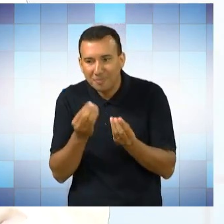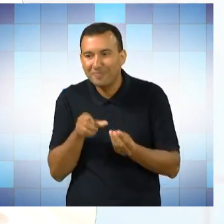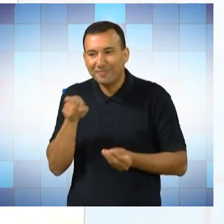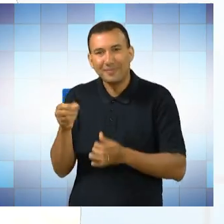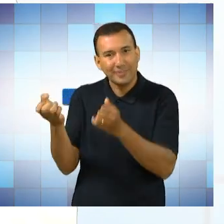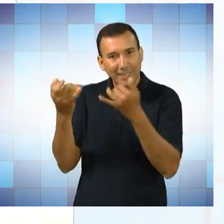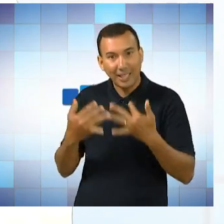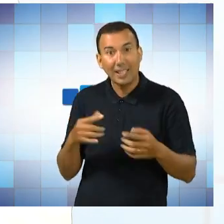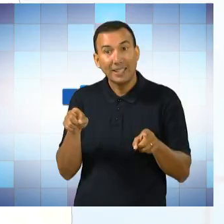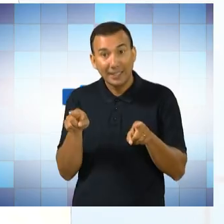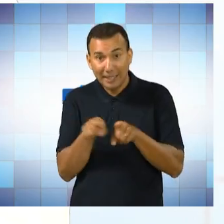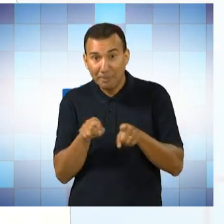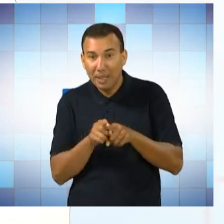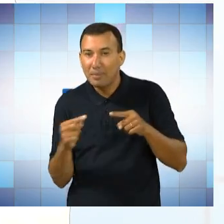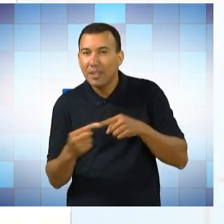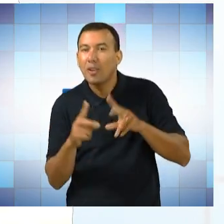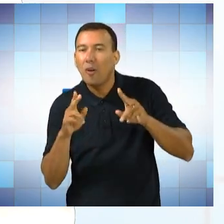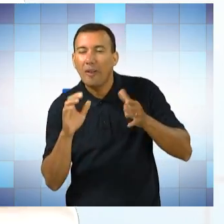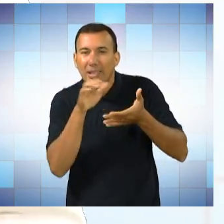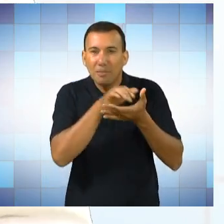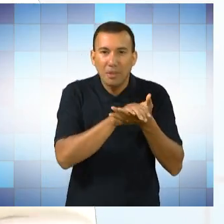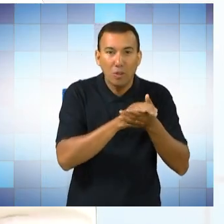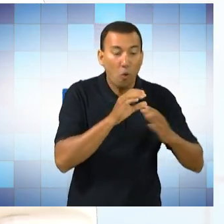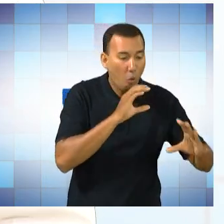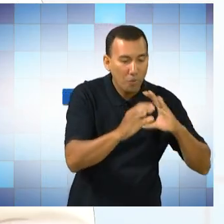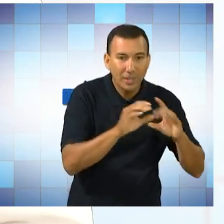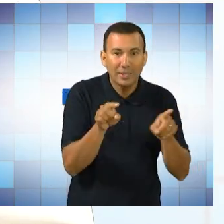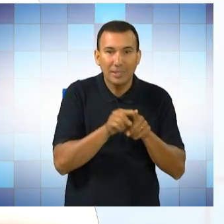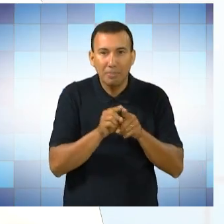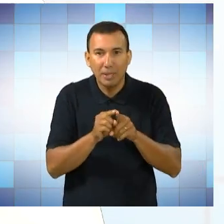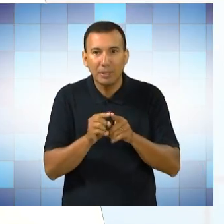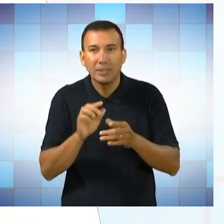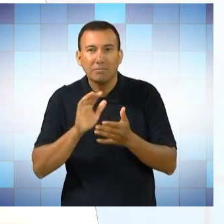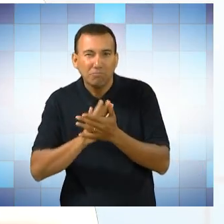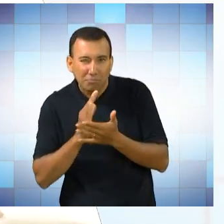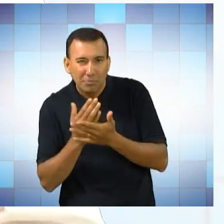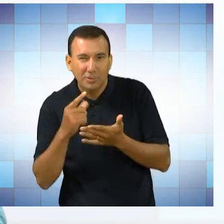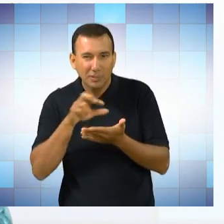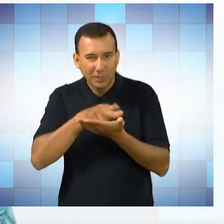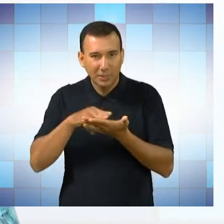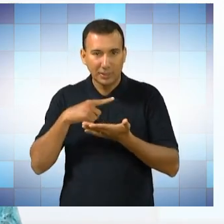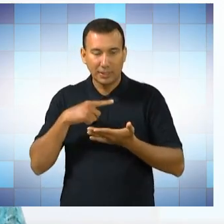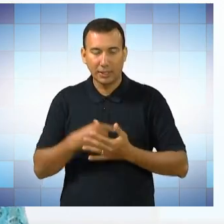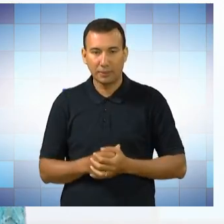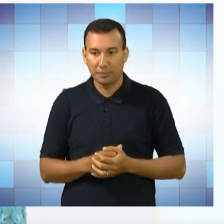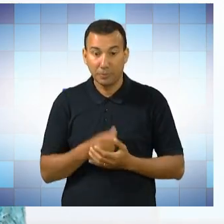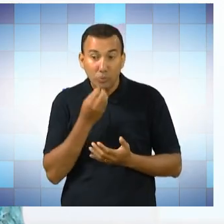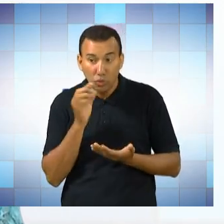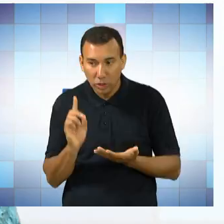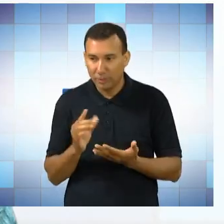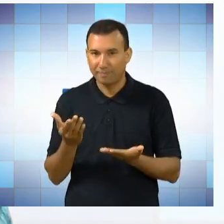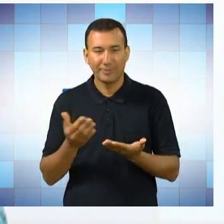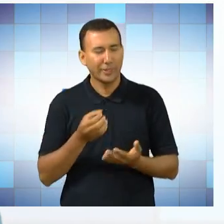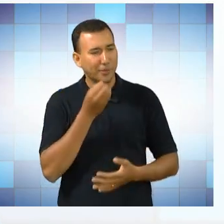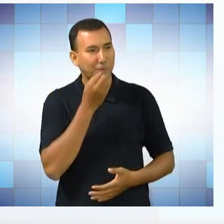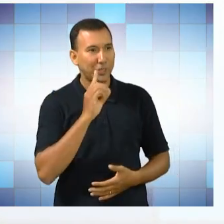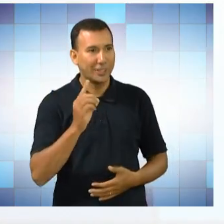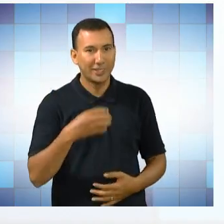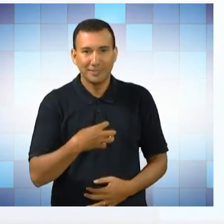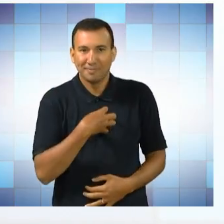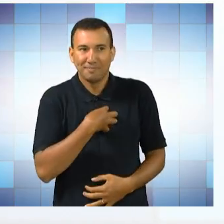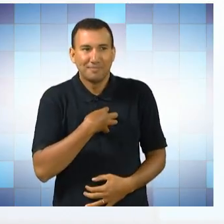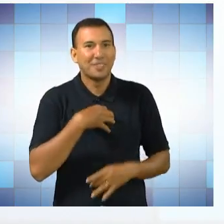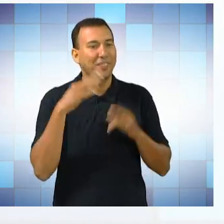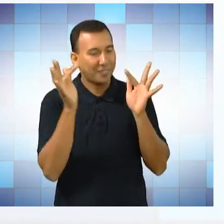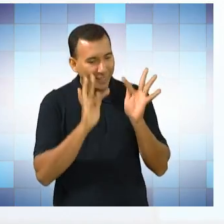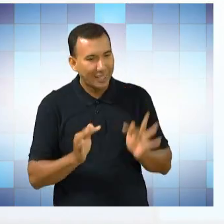do casamento, da comunicação com a interpretação. Sandra, bom dia. Olá, bom dia. Uma alegria estar aqui